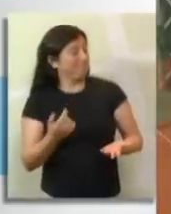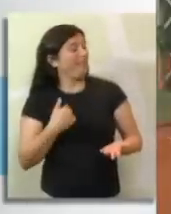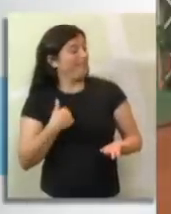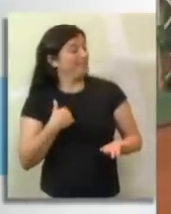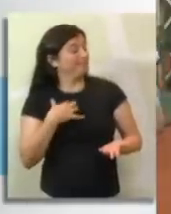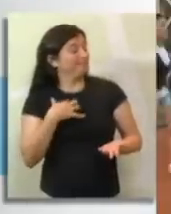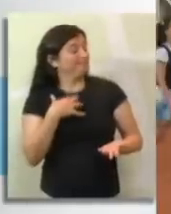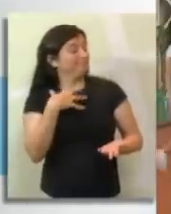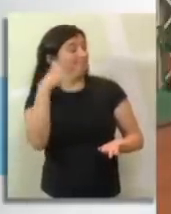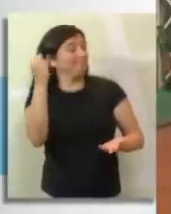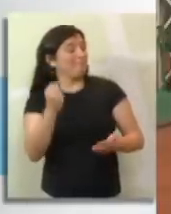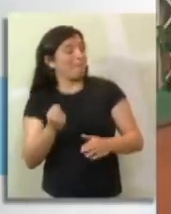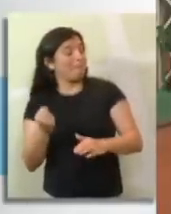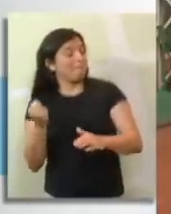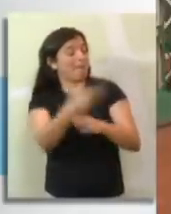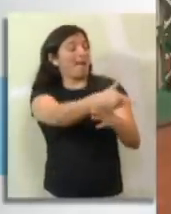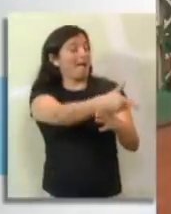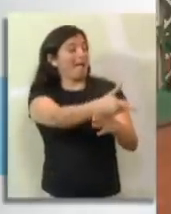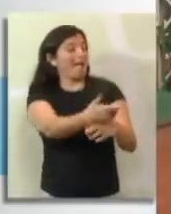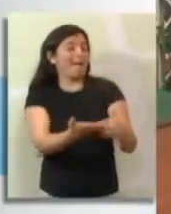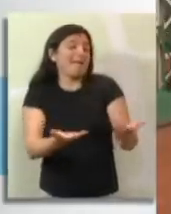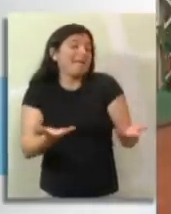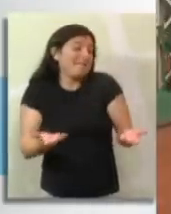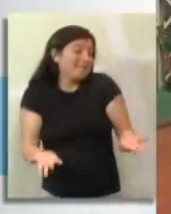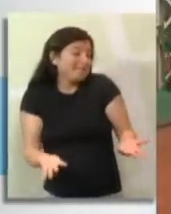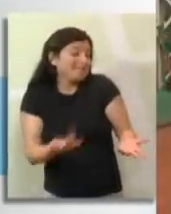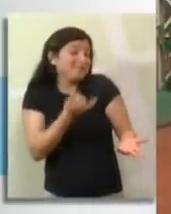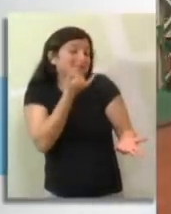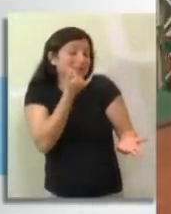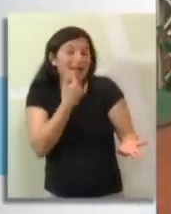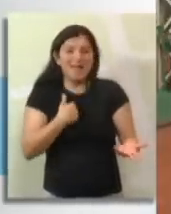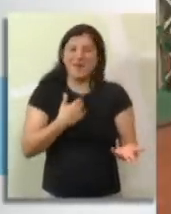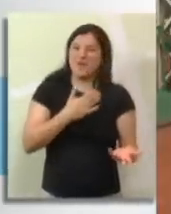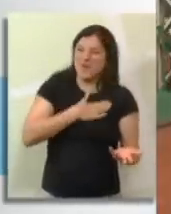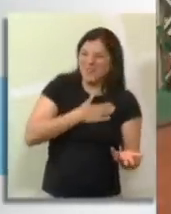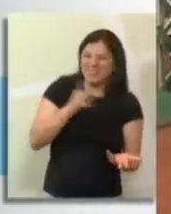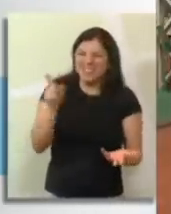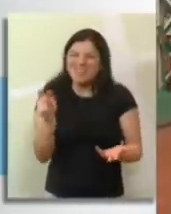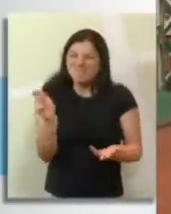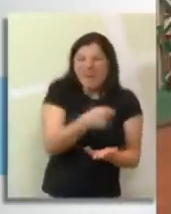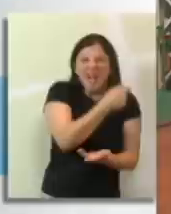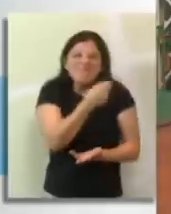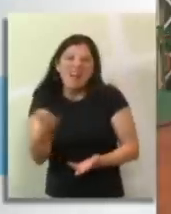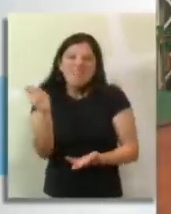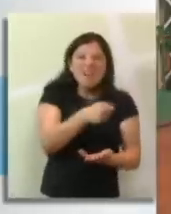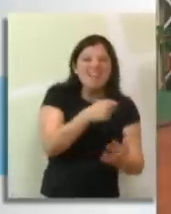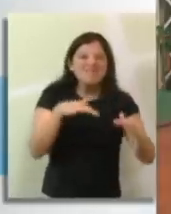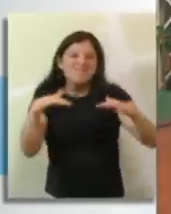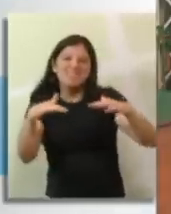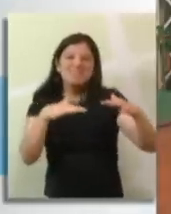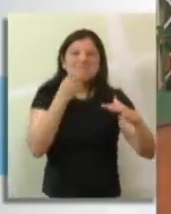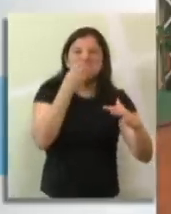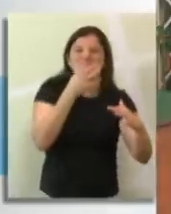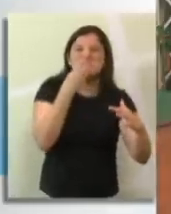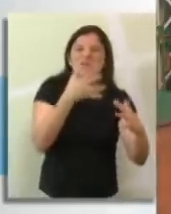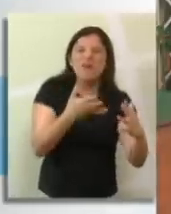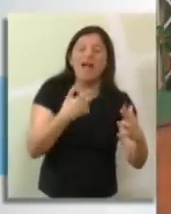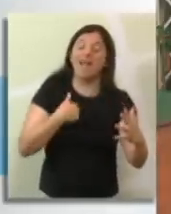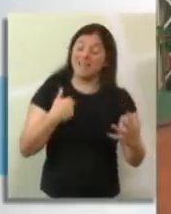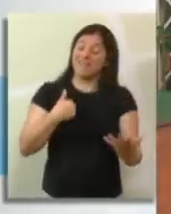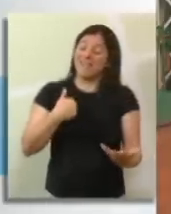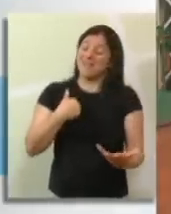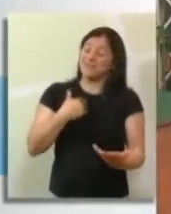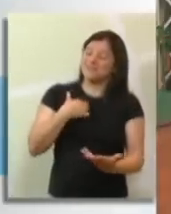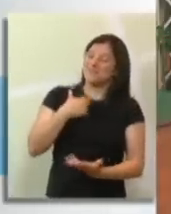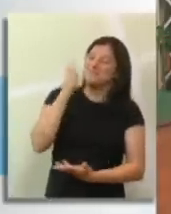Tá vendo, Miguel? Ai, gente, eu adorei a partida de vocês. Era cada saco, cada cortada. E o melhor, euzinha ganhei.